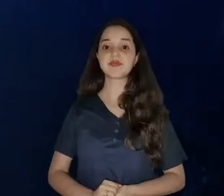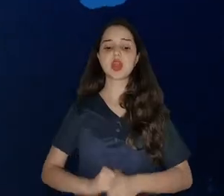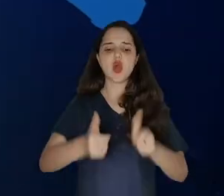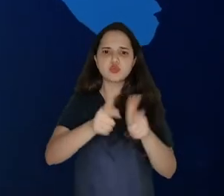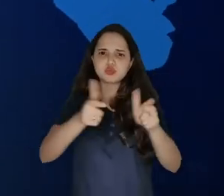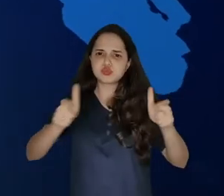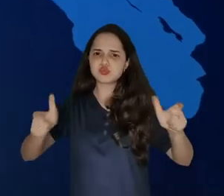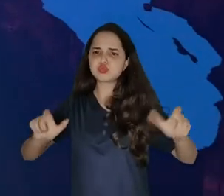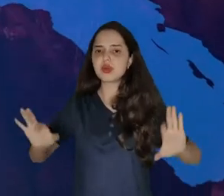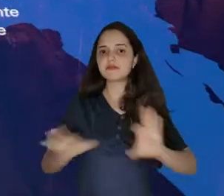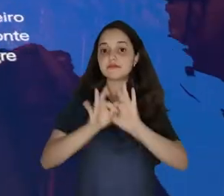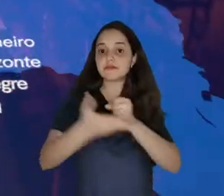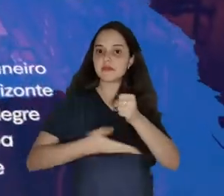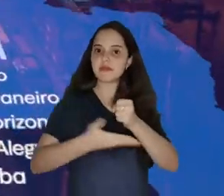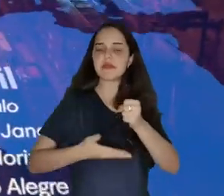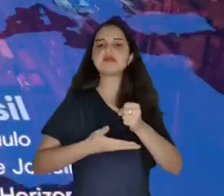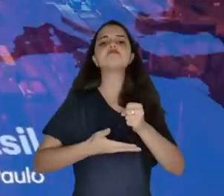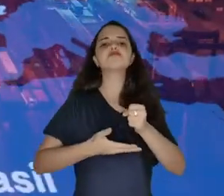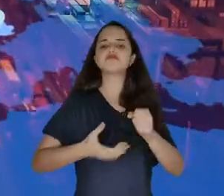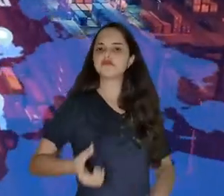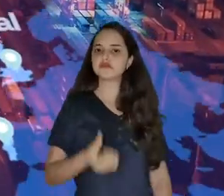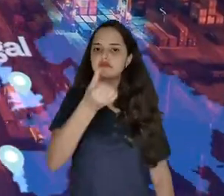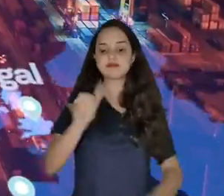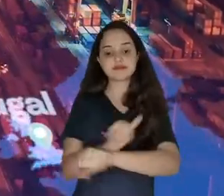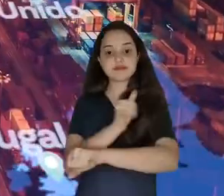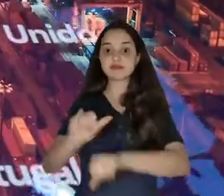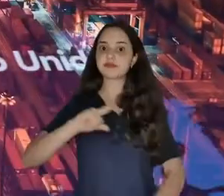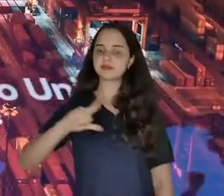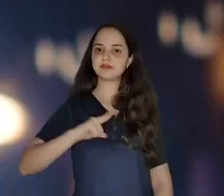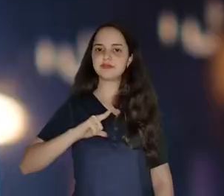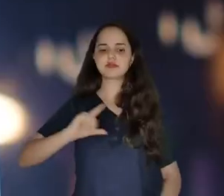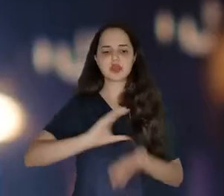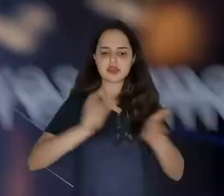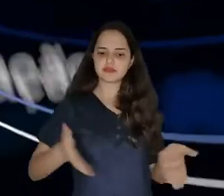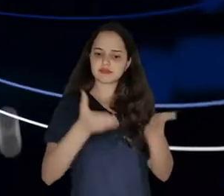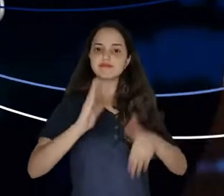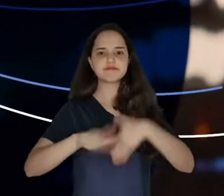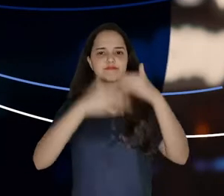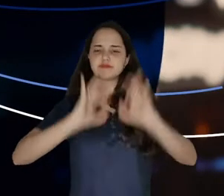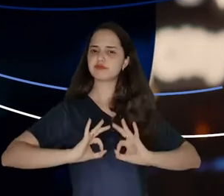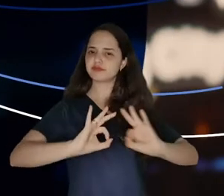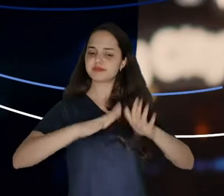Esta expansão está firmemente baseada em seis pilares estratégicos. Investimento no crescimento e sofisticação do